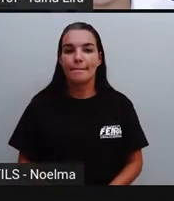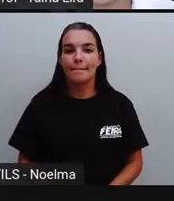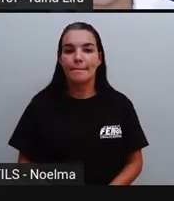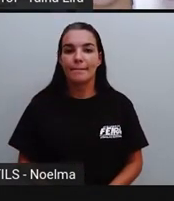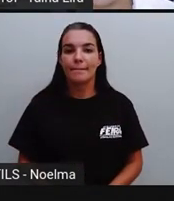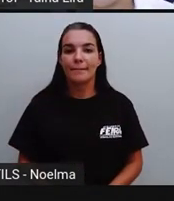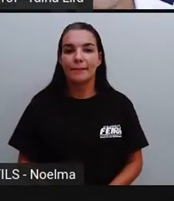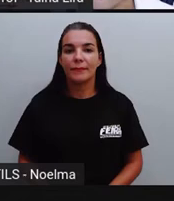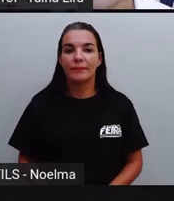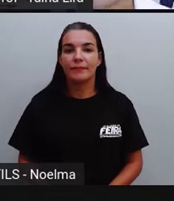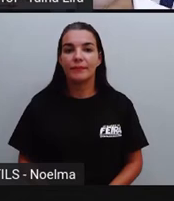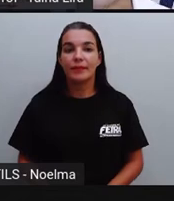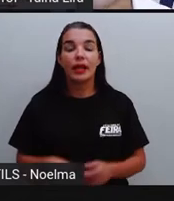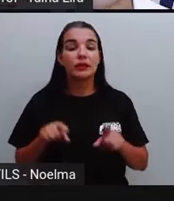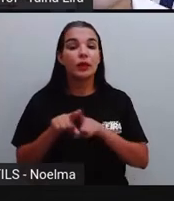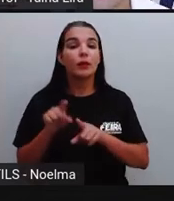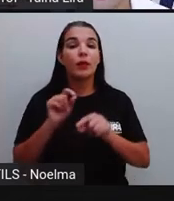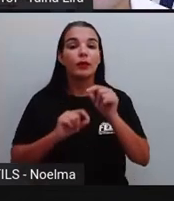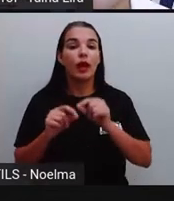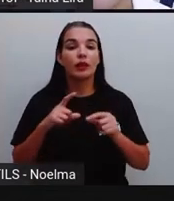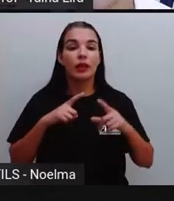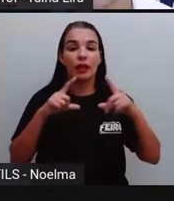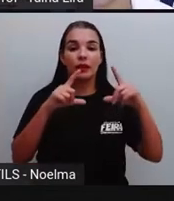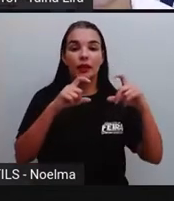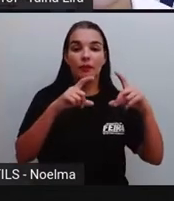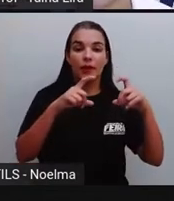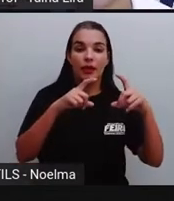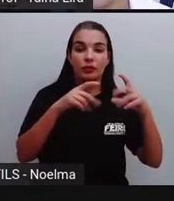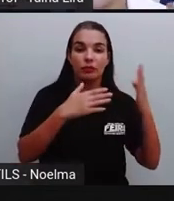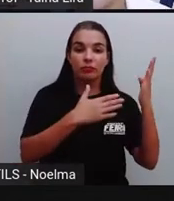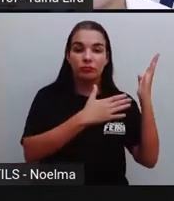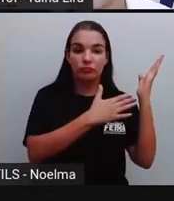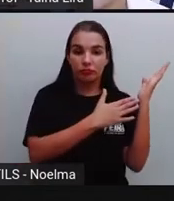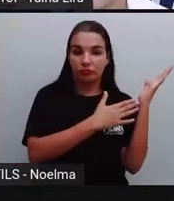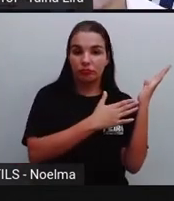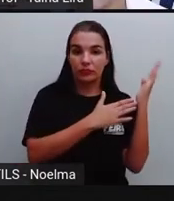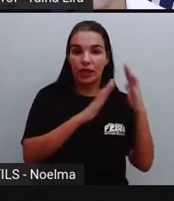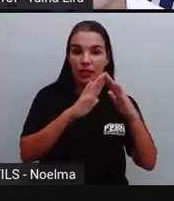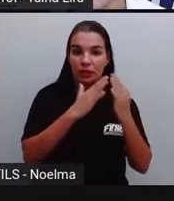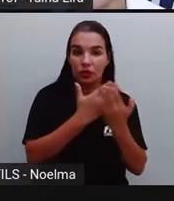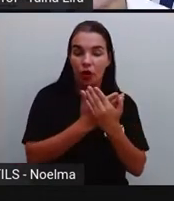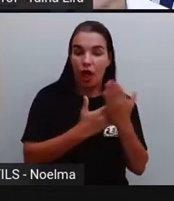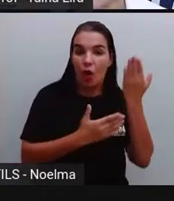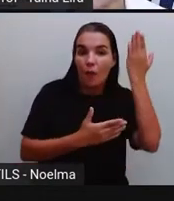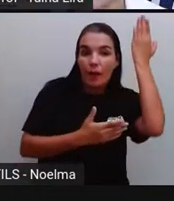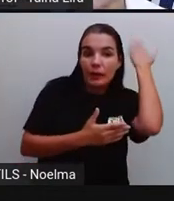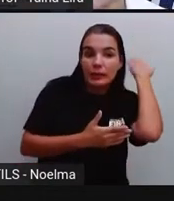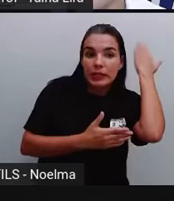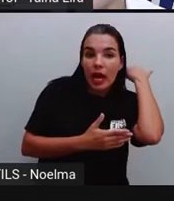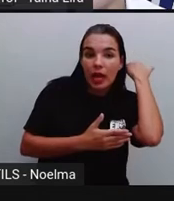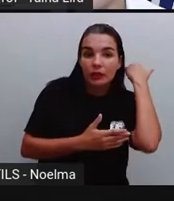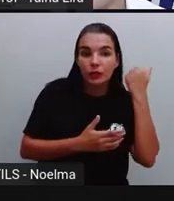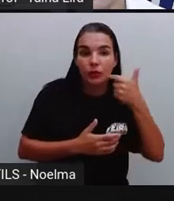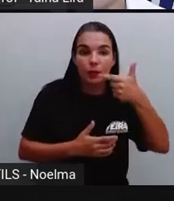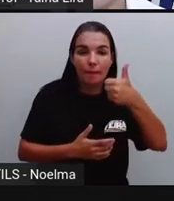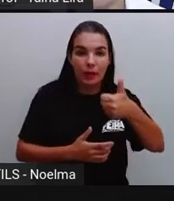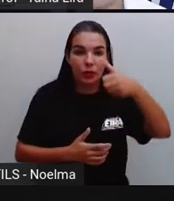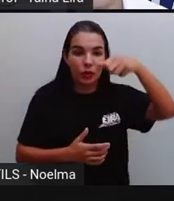E aqui, ó, a Pró trouxe essa imagem, tá? Essa imagem, a escola de ontem em